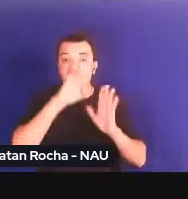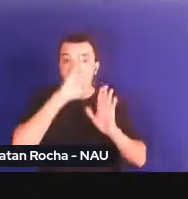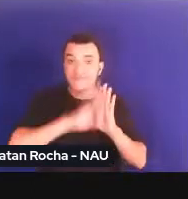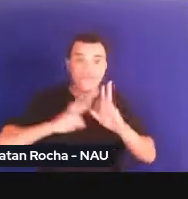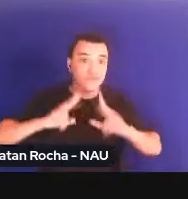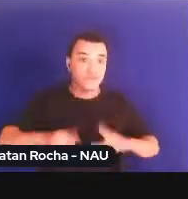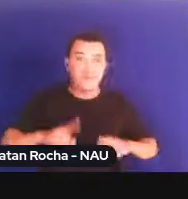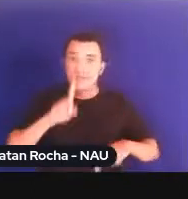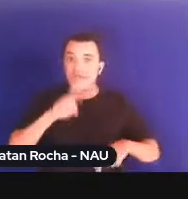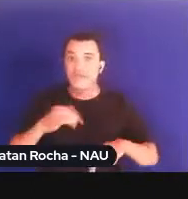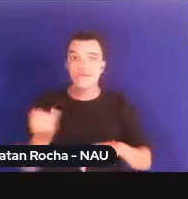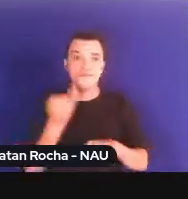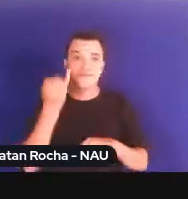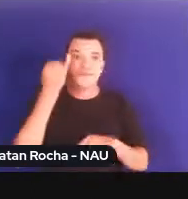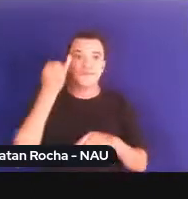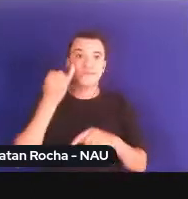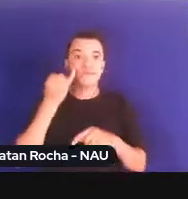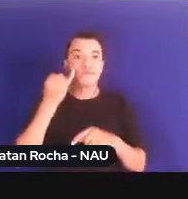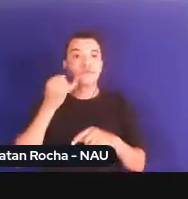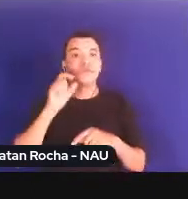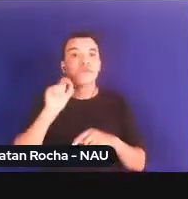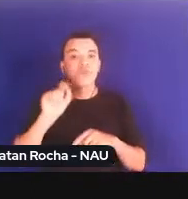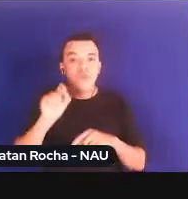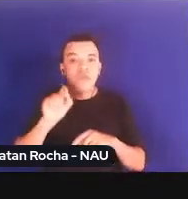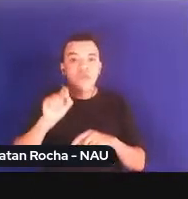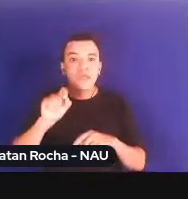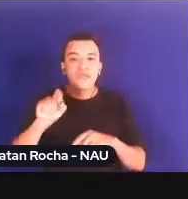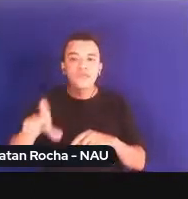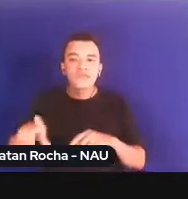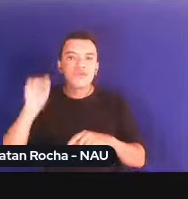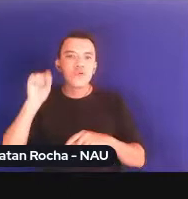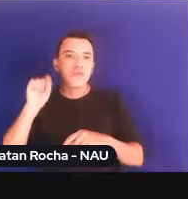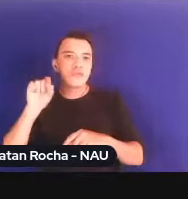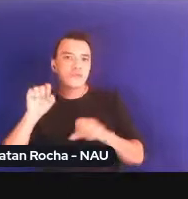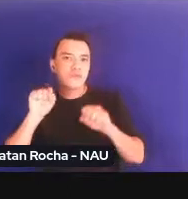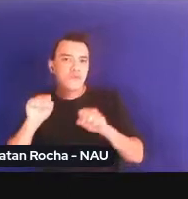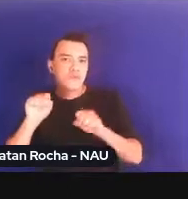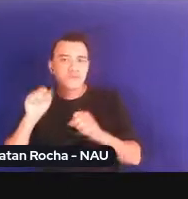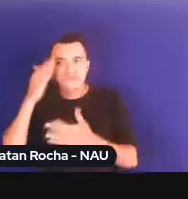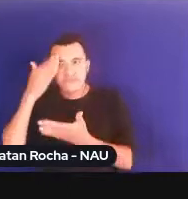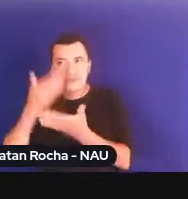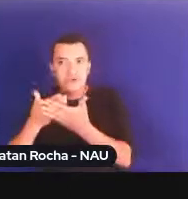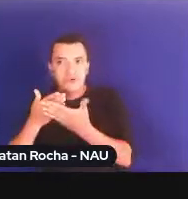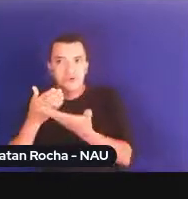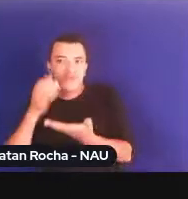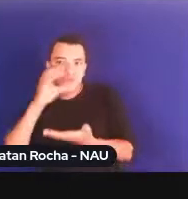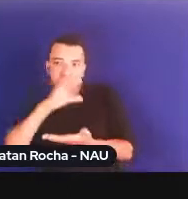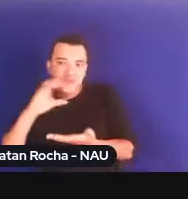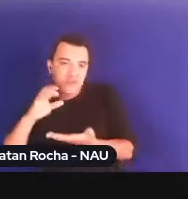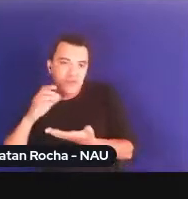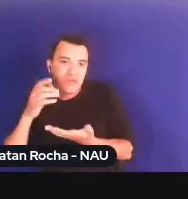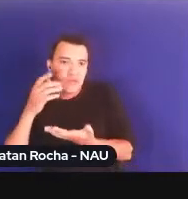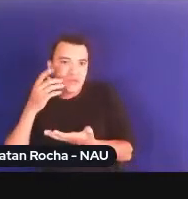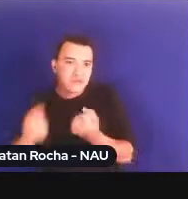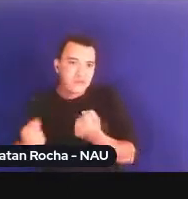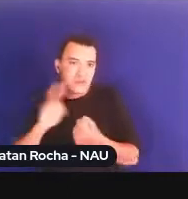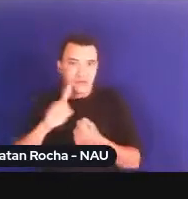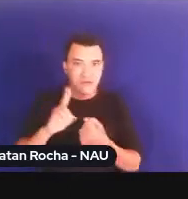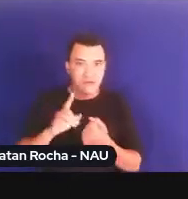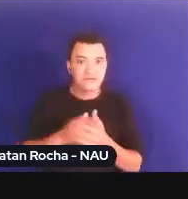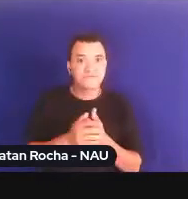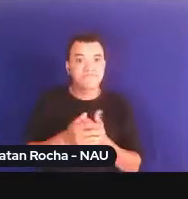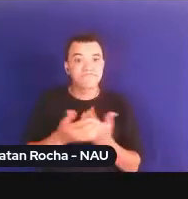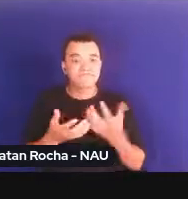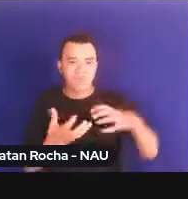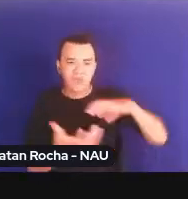é o direito de escolher ser ateu ou ser cristão é o direito de não se ver envolto em confusão